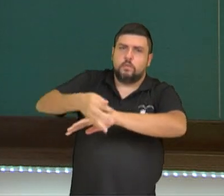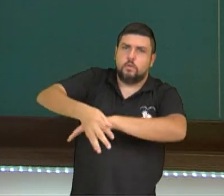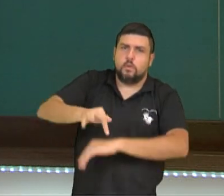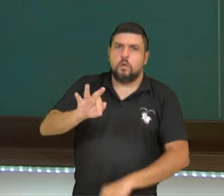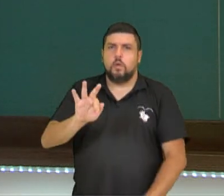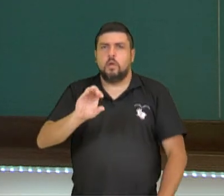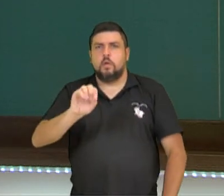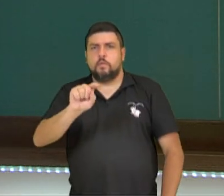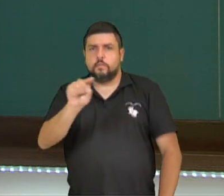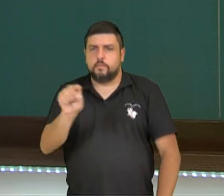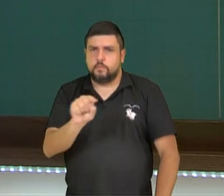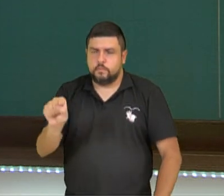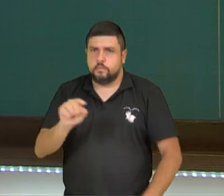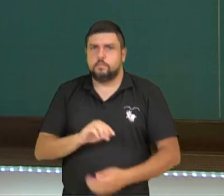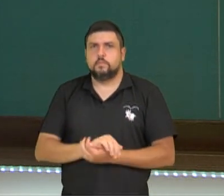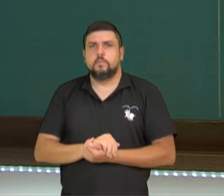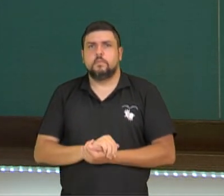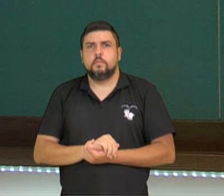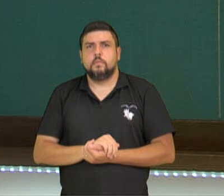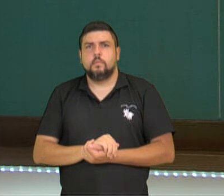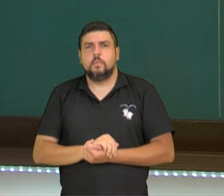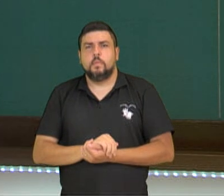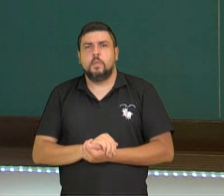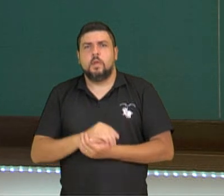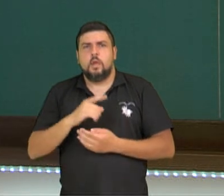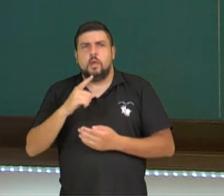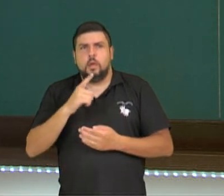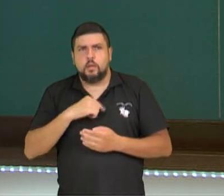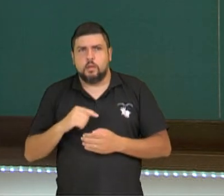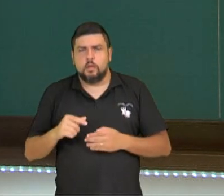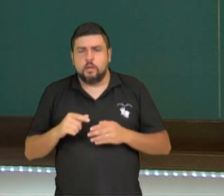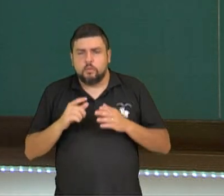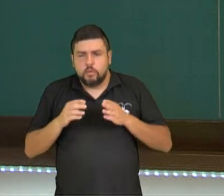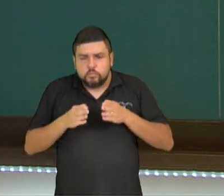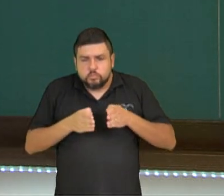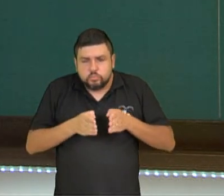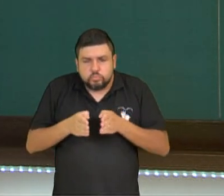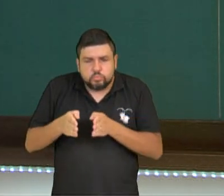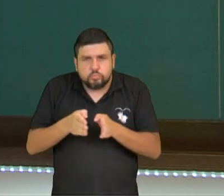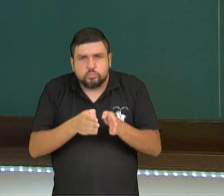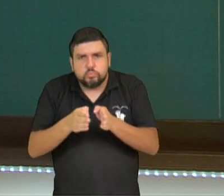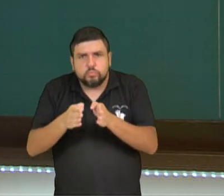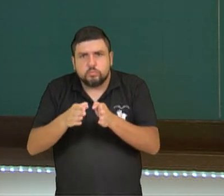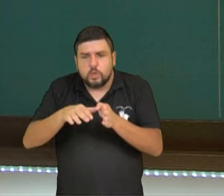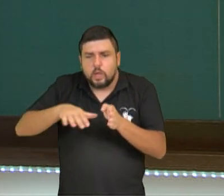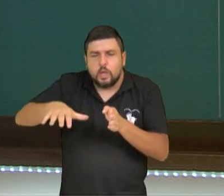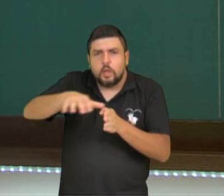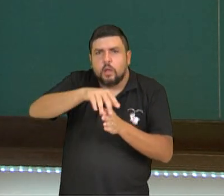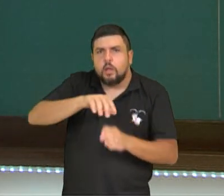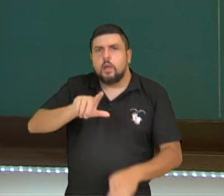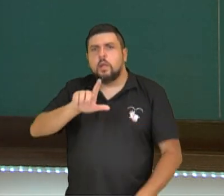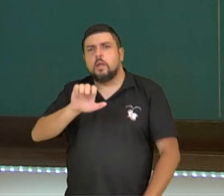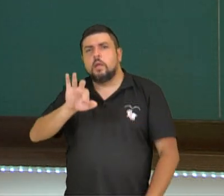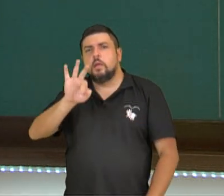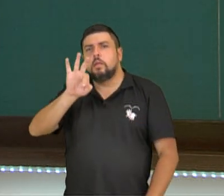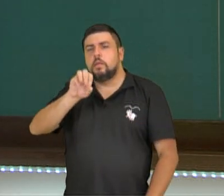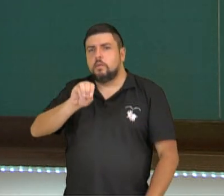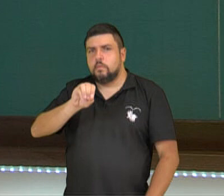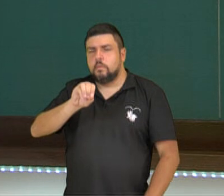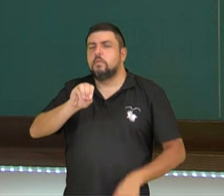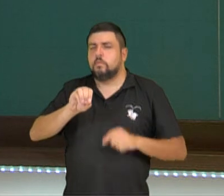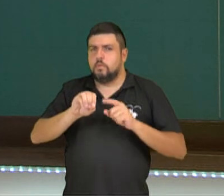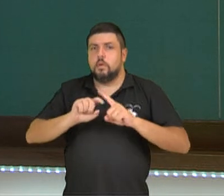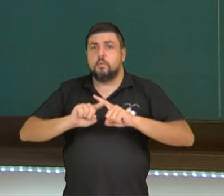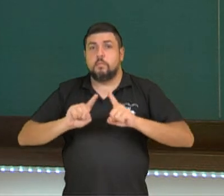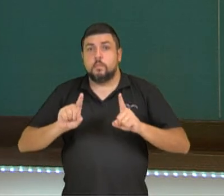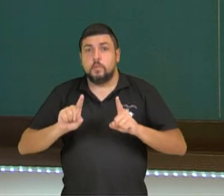Nós vamos ter o leito, que é onde passa a água, mas quando eu falo de bacia hidrográfica, eu estou falando de toda a região, de toda esta